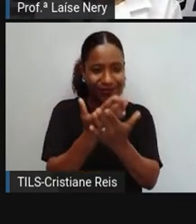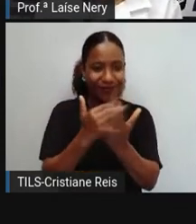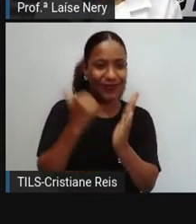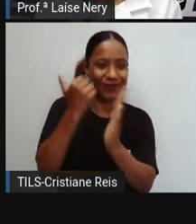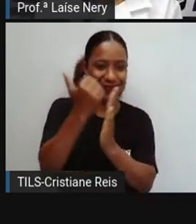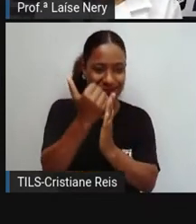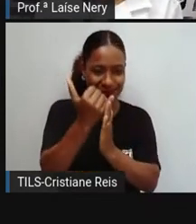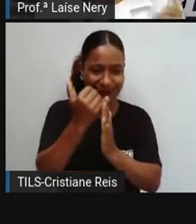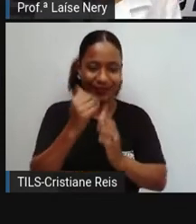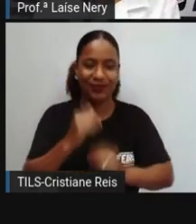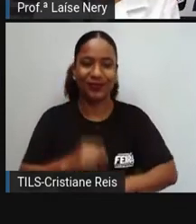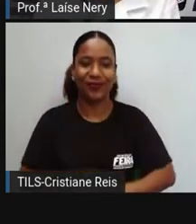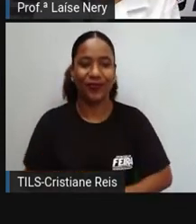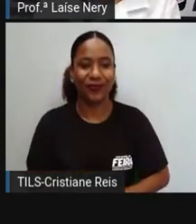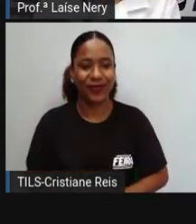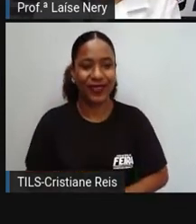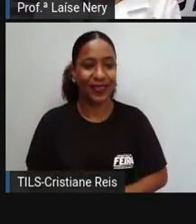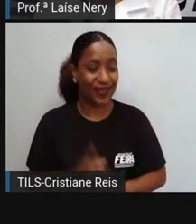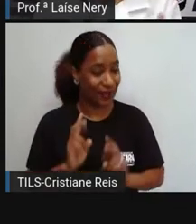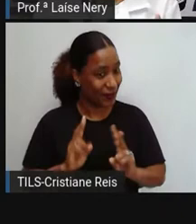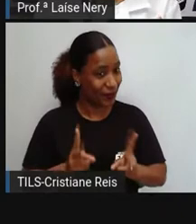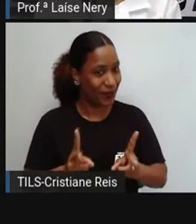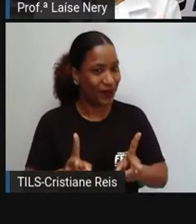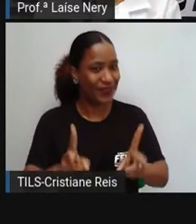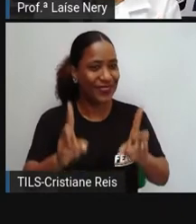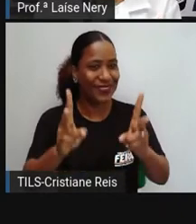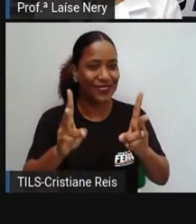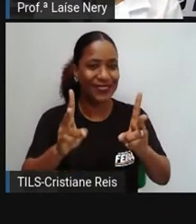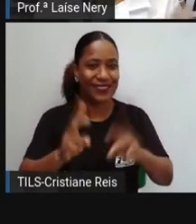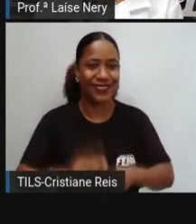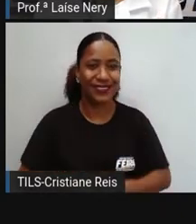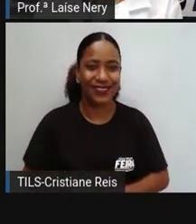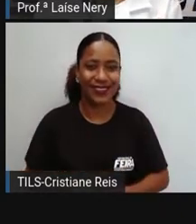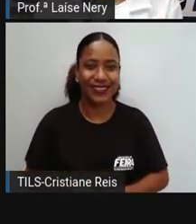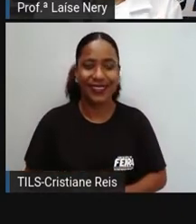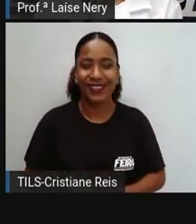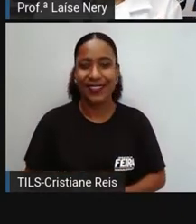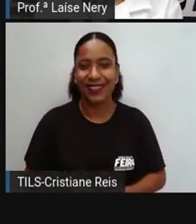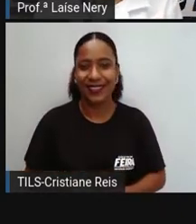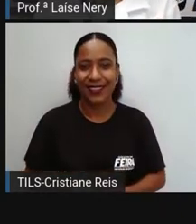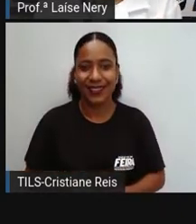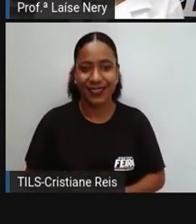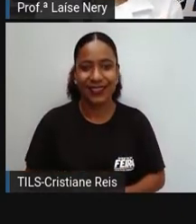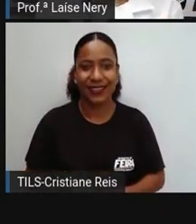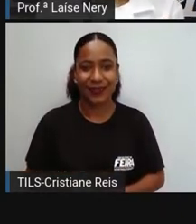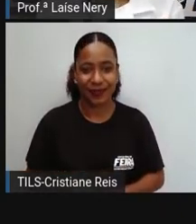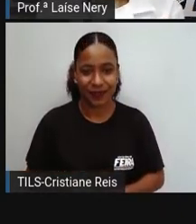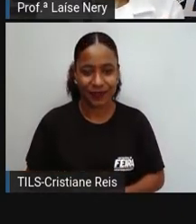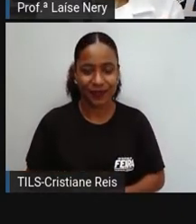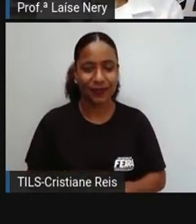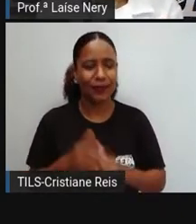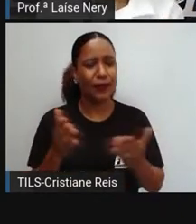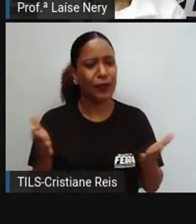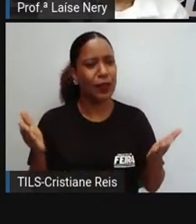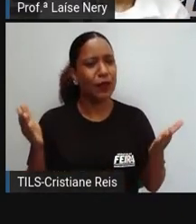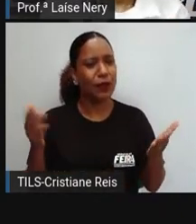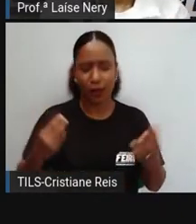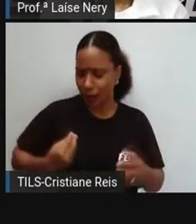Então, vamos seguir em frente agora, falando sobre as fases da vida.